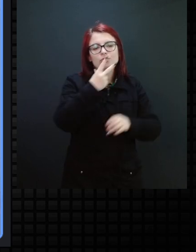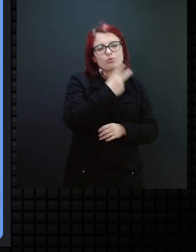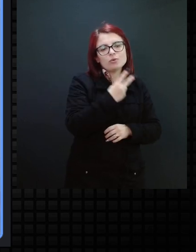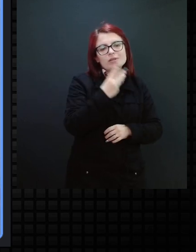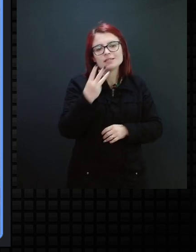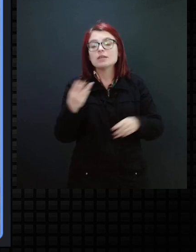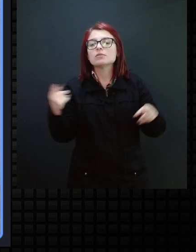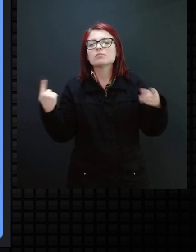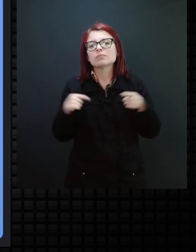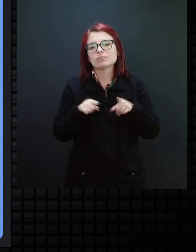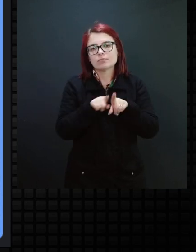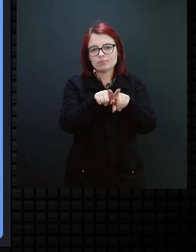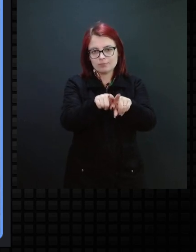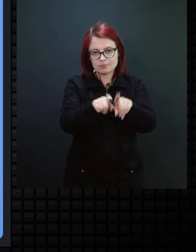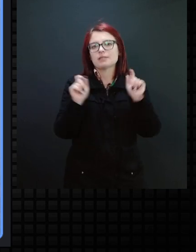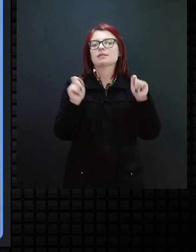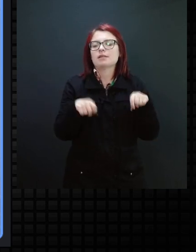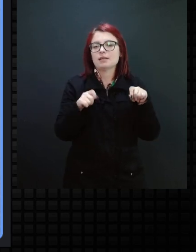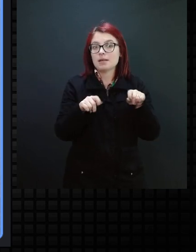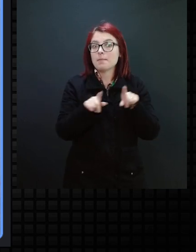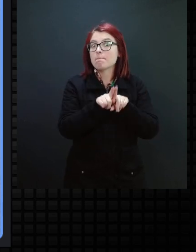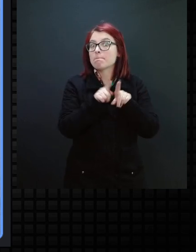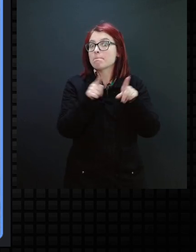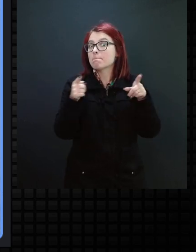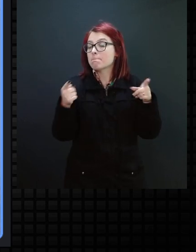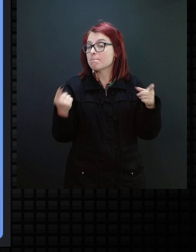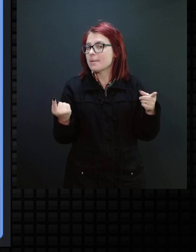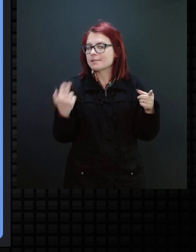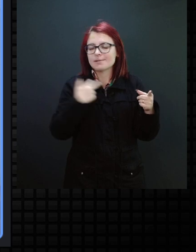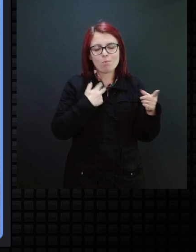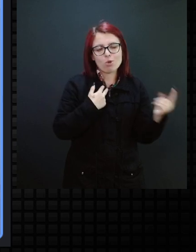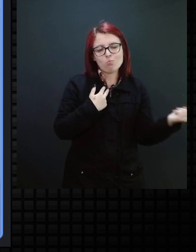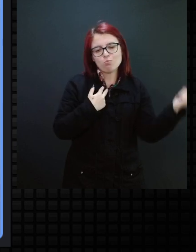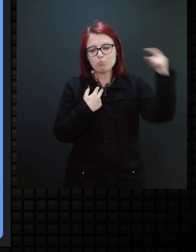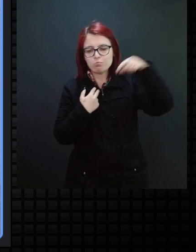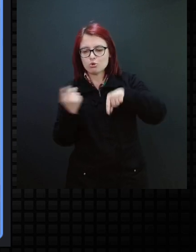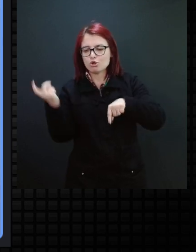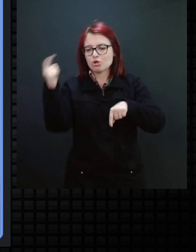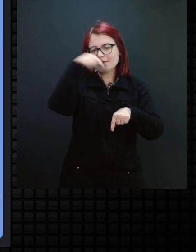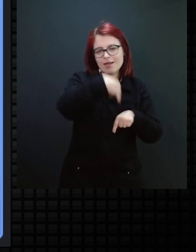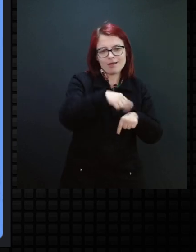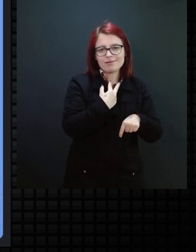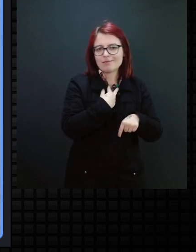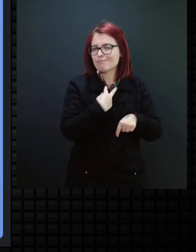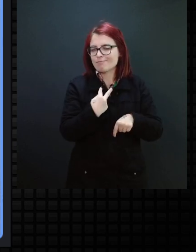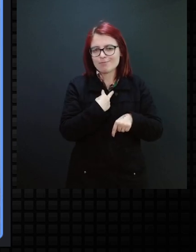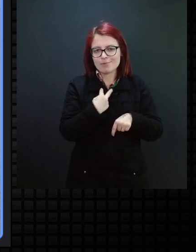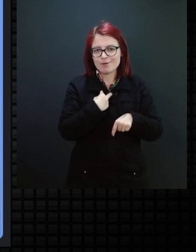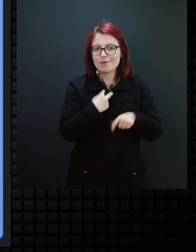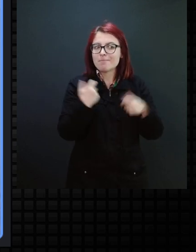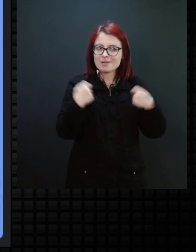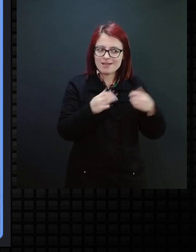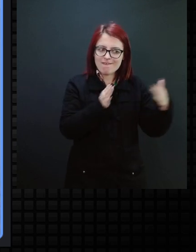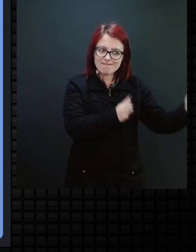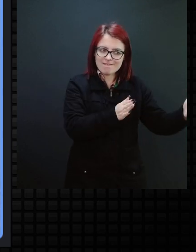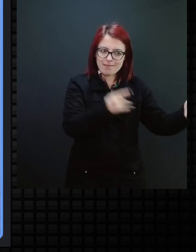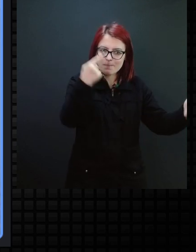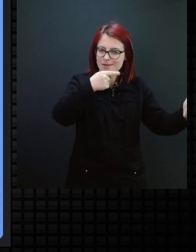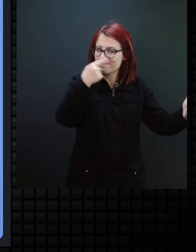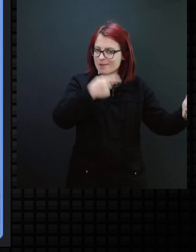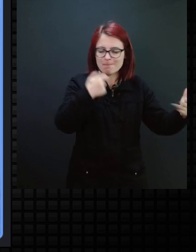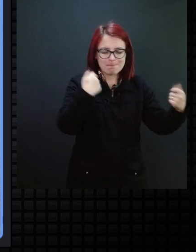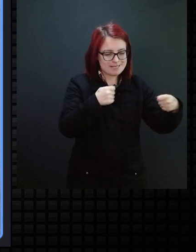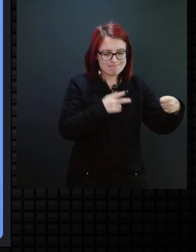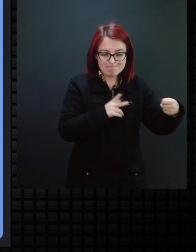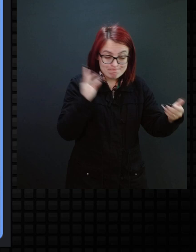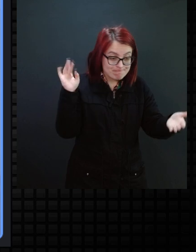concomitante, mas nenhuma vai acontecer se bem estabelecida essa primeira fase, que é a nutrição.